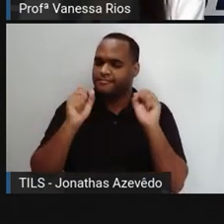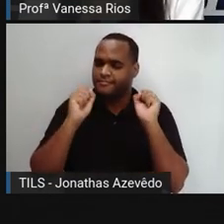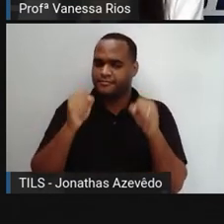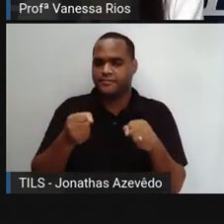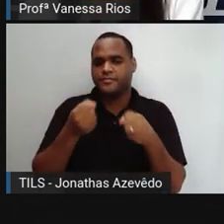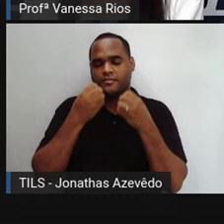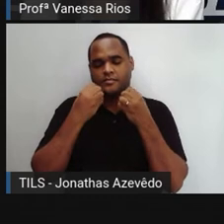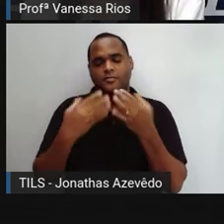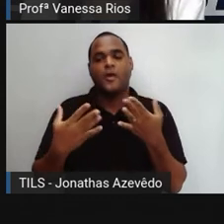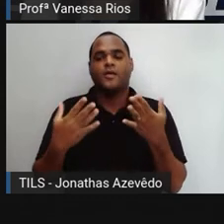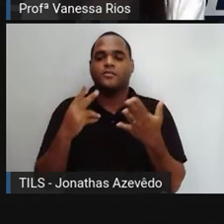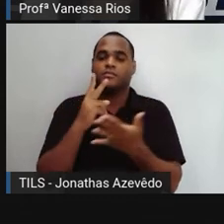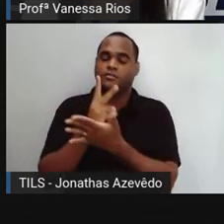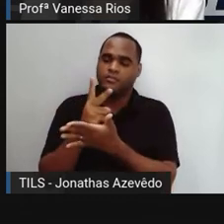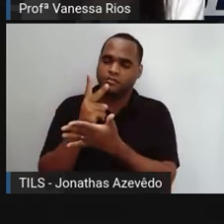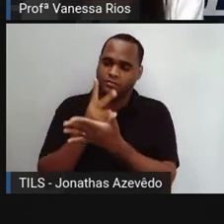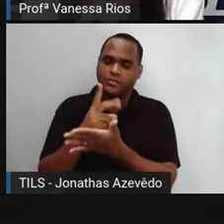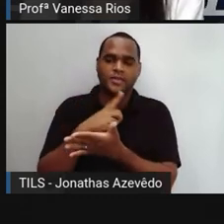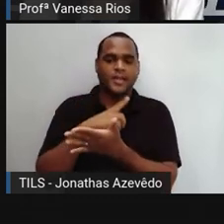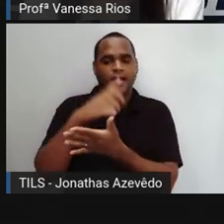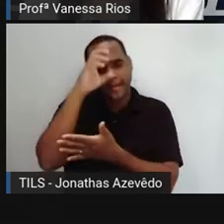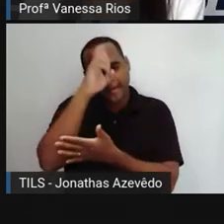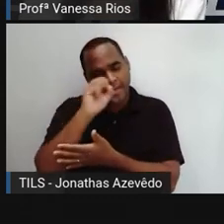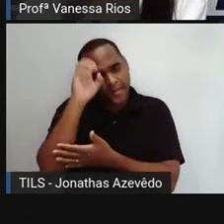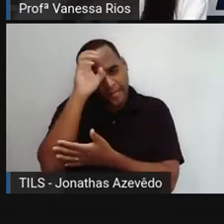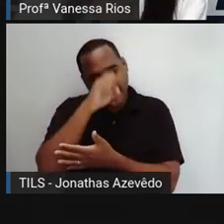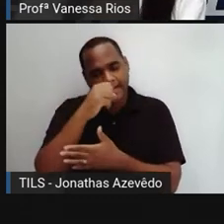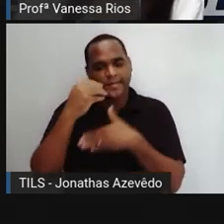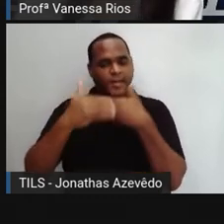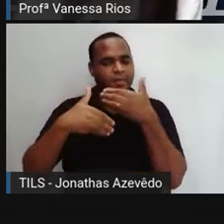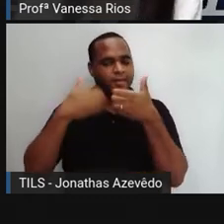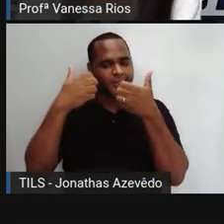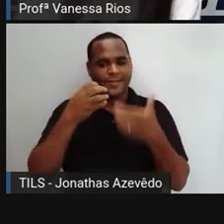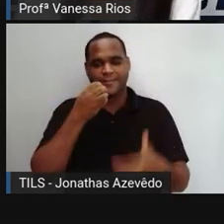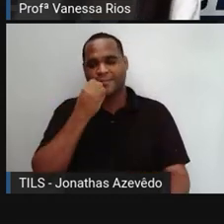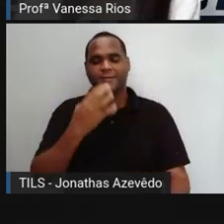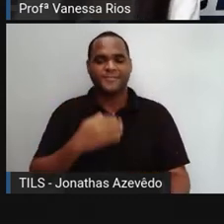acontecendo, né? E sendo aprendidas e repassadas.